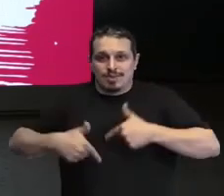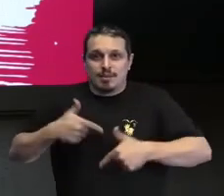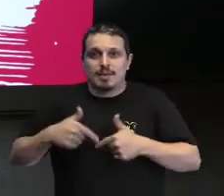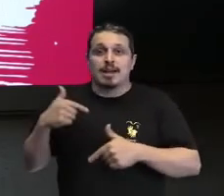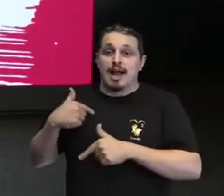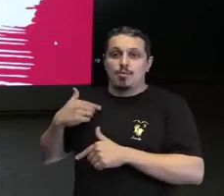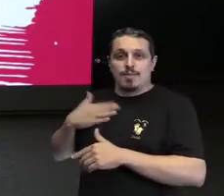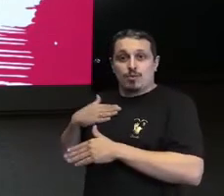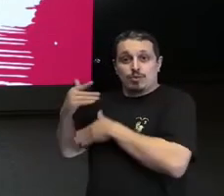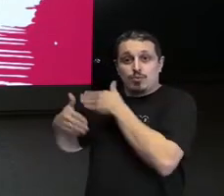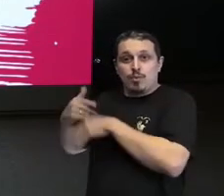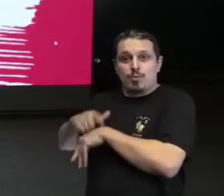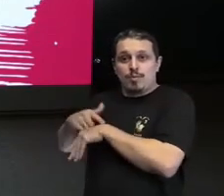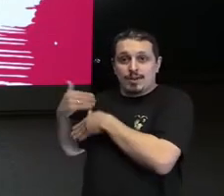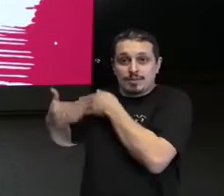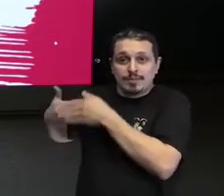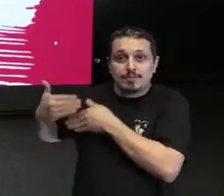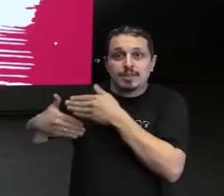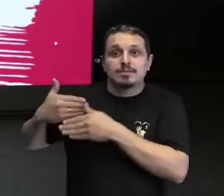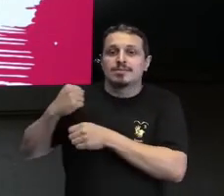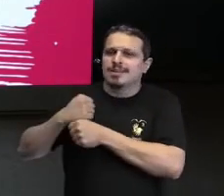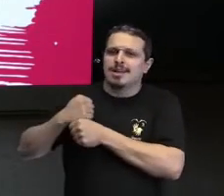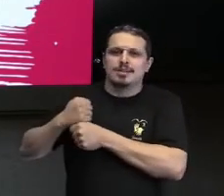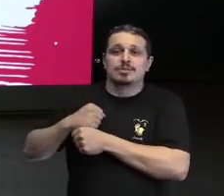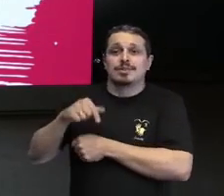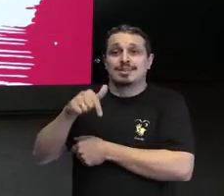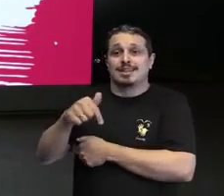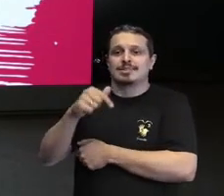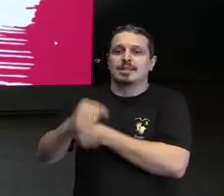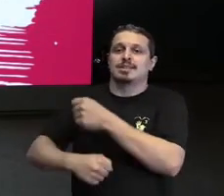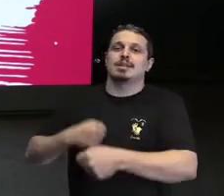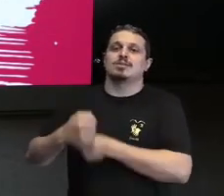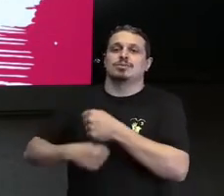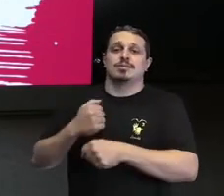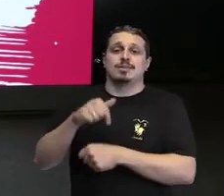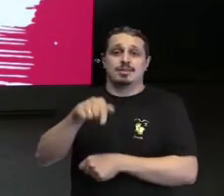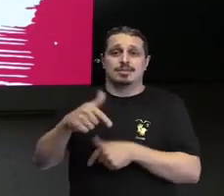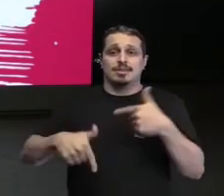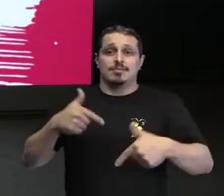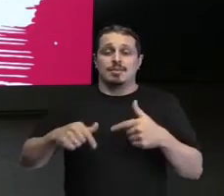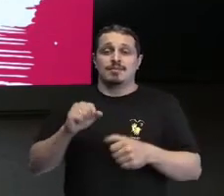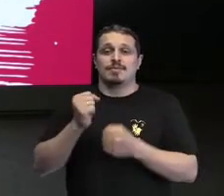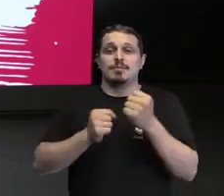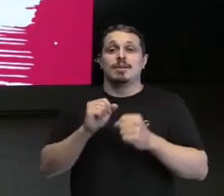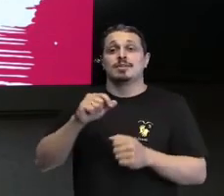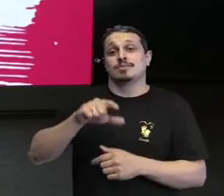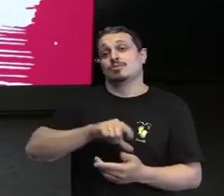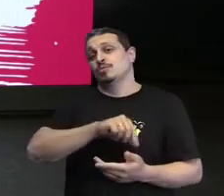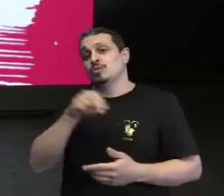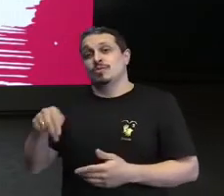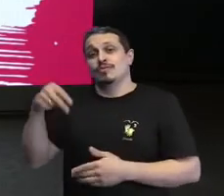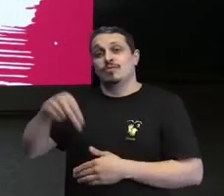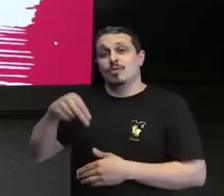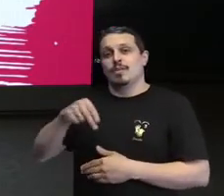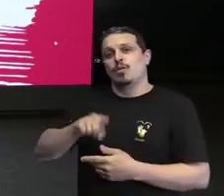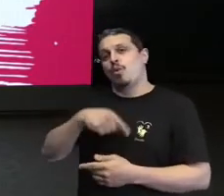uma empresa por muitos anos, sete anos. Depois acabei movendo para outras empresas e